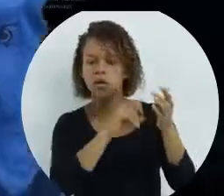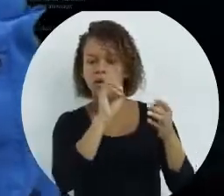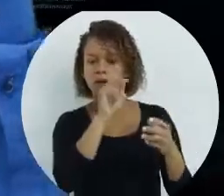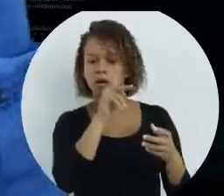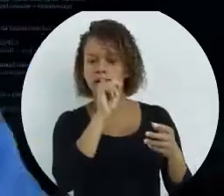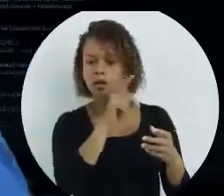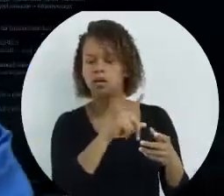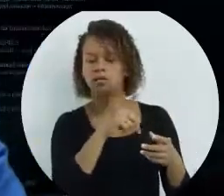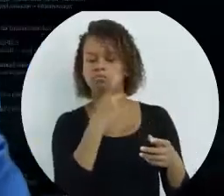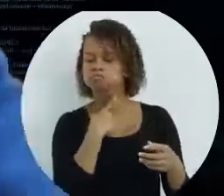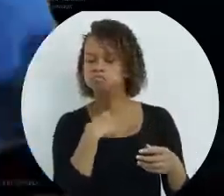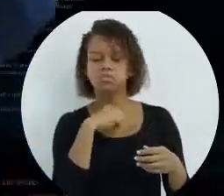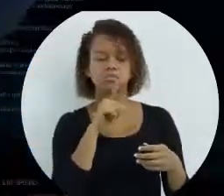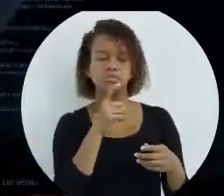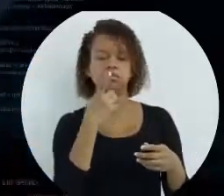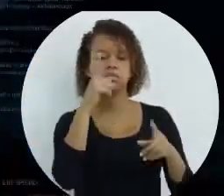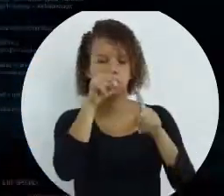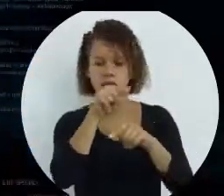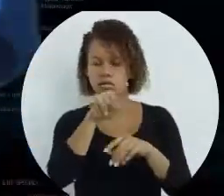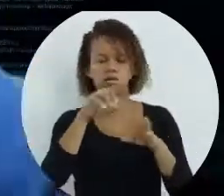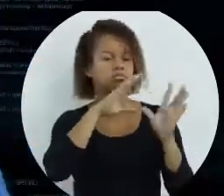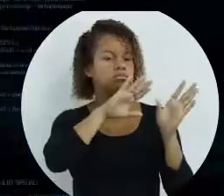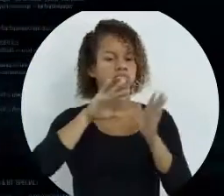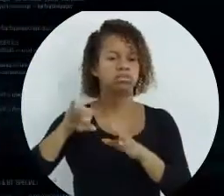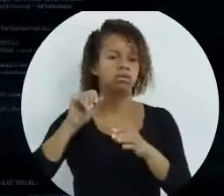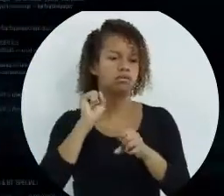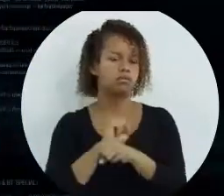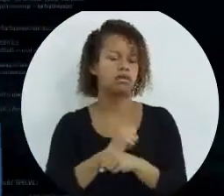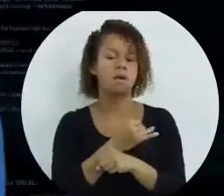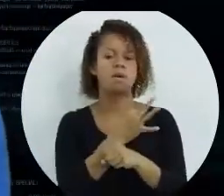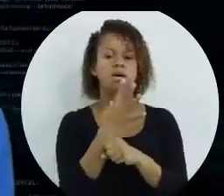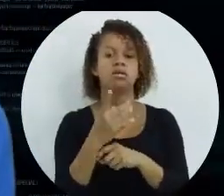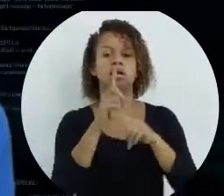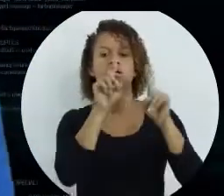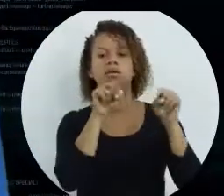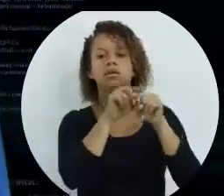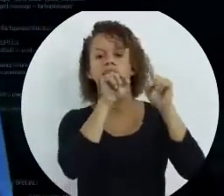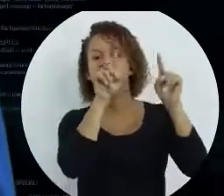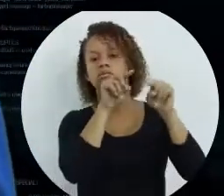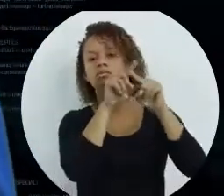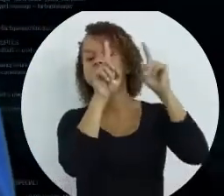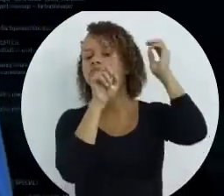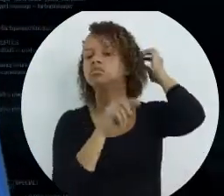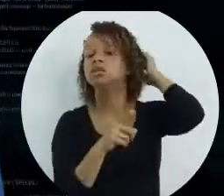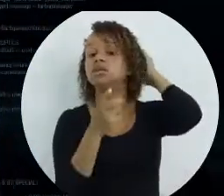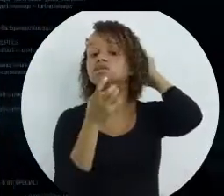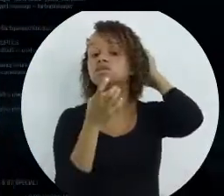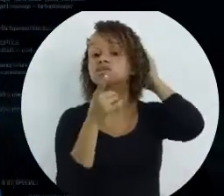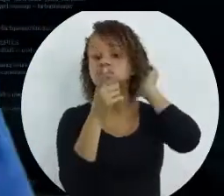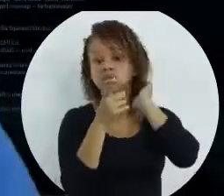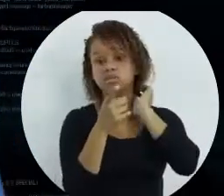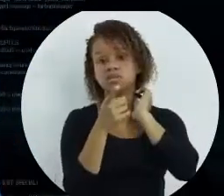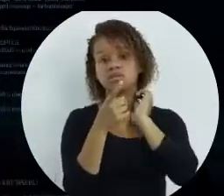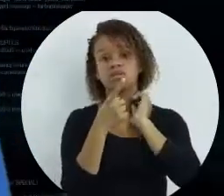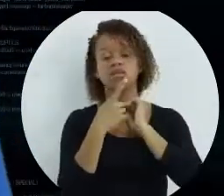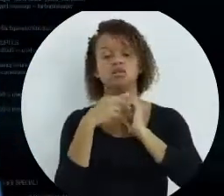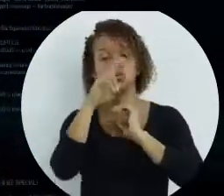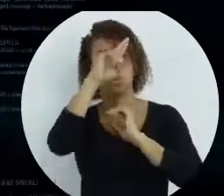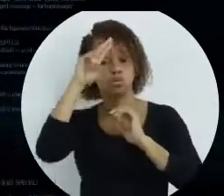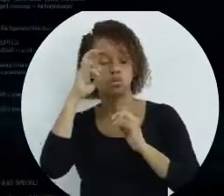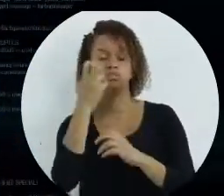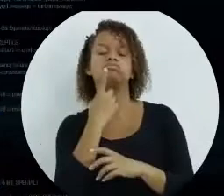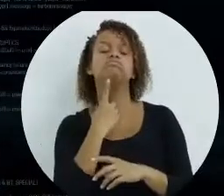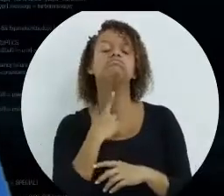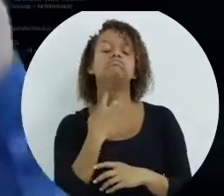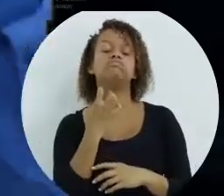ok, ok. Quando você não quiser mais, você aperta em cancel, e aí ele vai colocar a quantidade de quadrados que o usuário